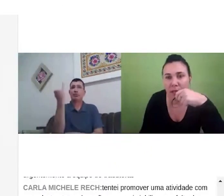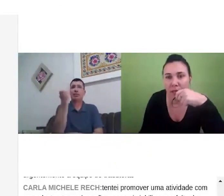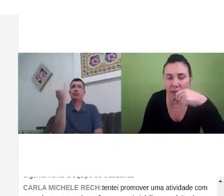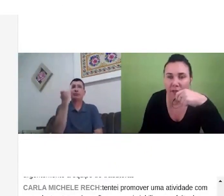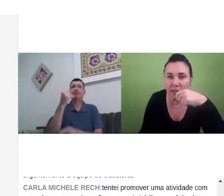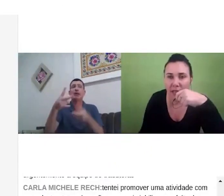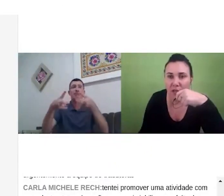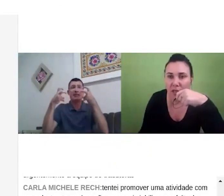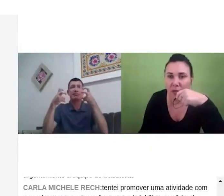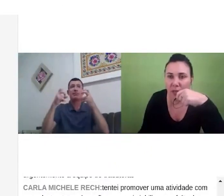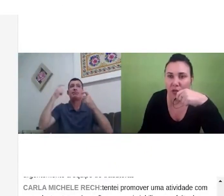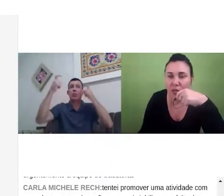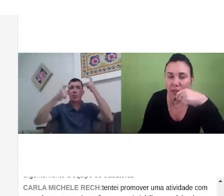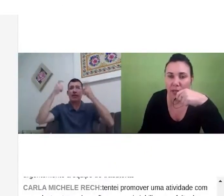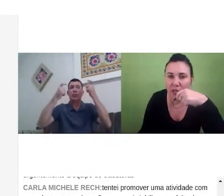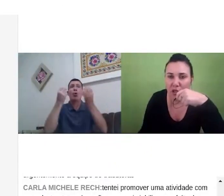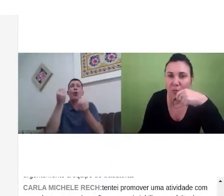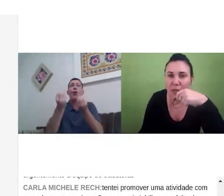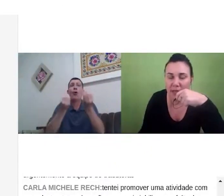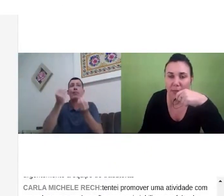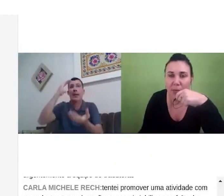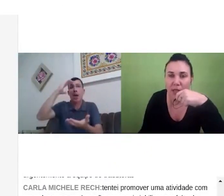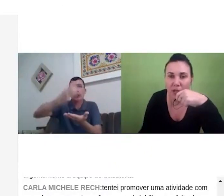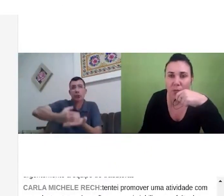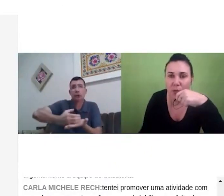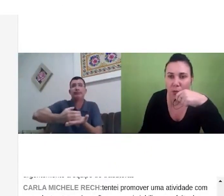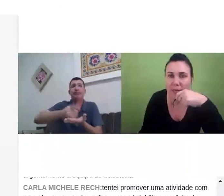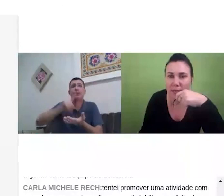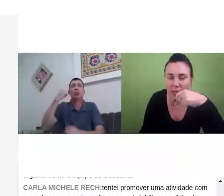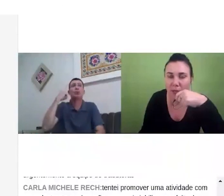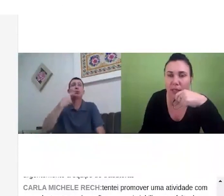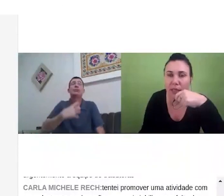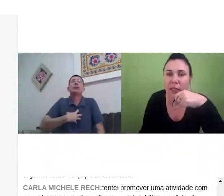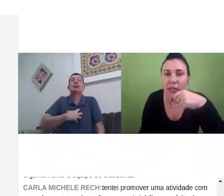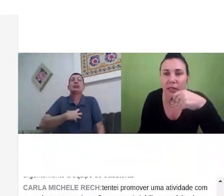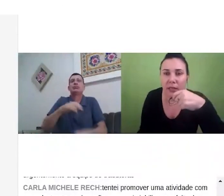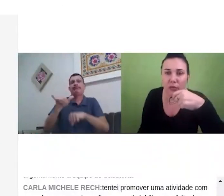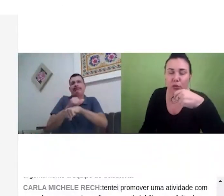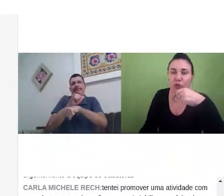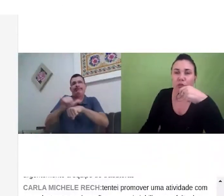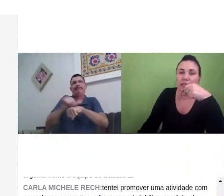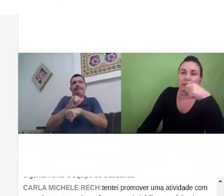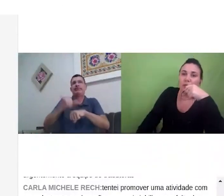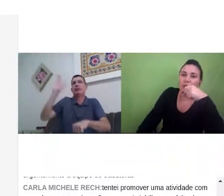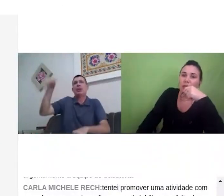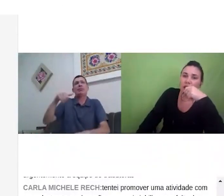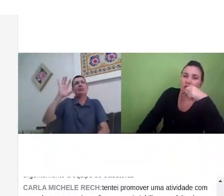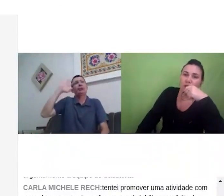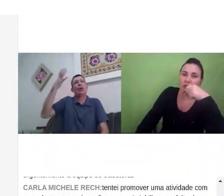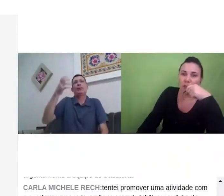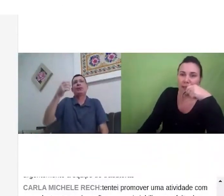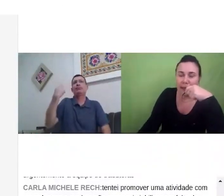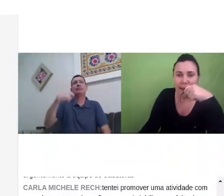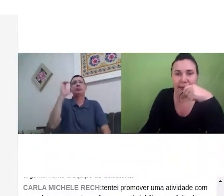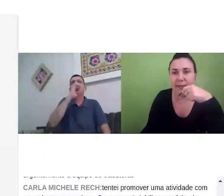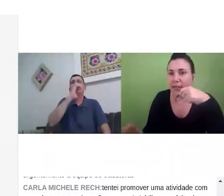é verdade realmente né a gente percebe uma grande preocupação né os furtos mesmo na hora de